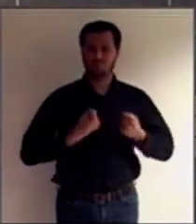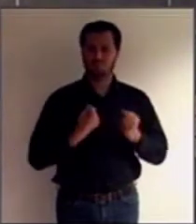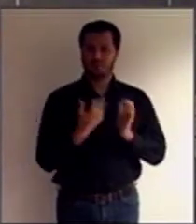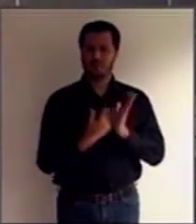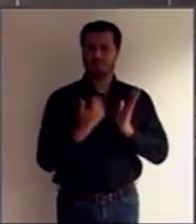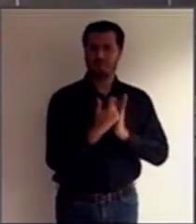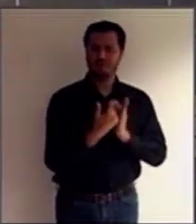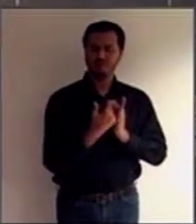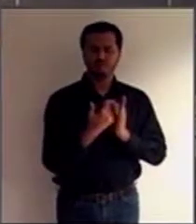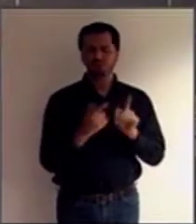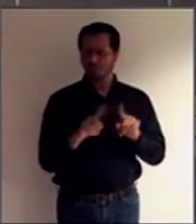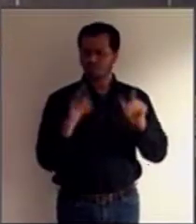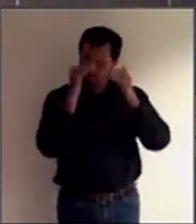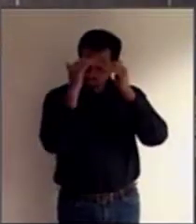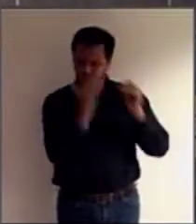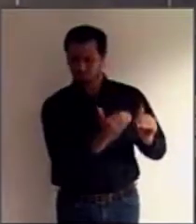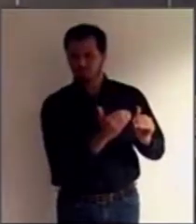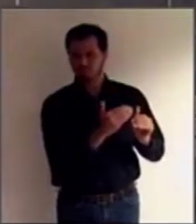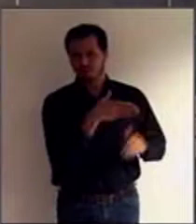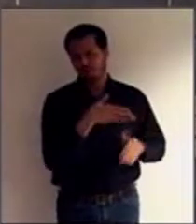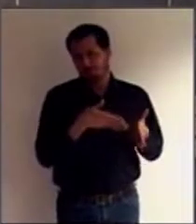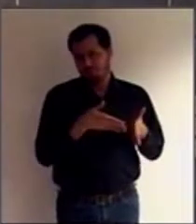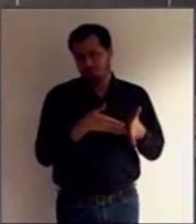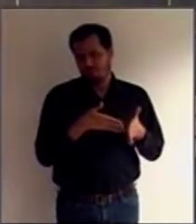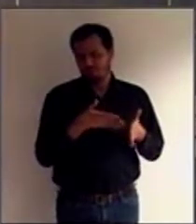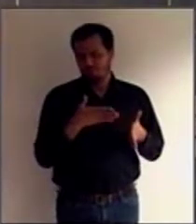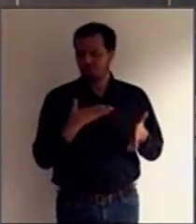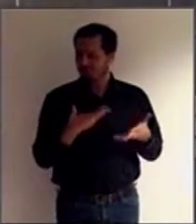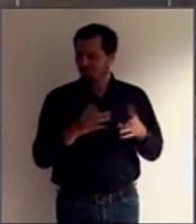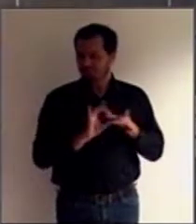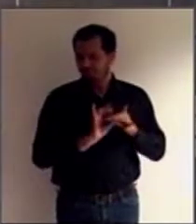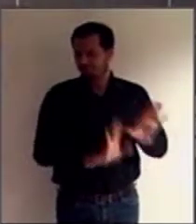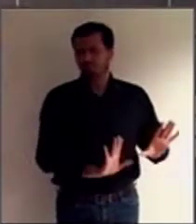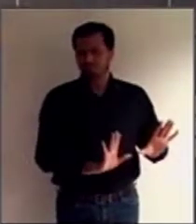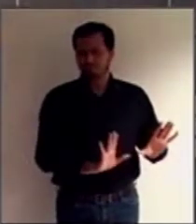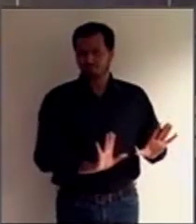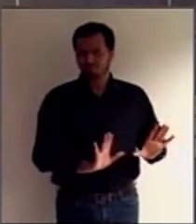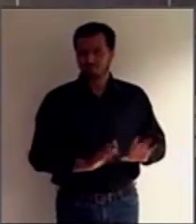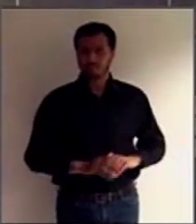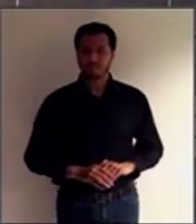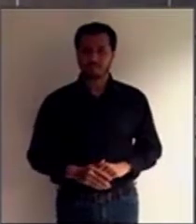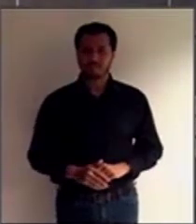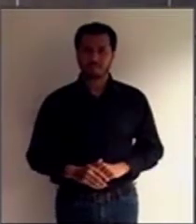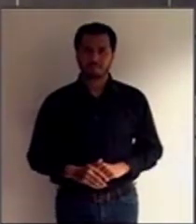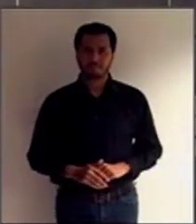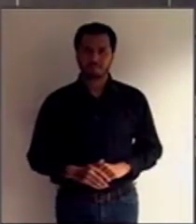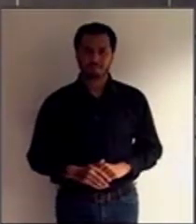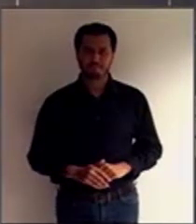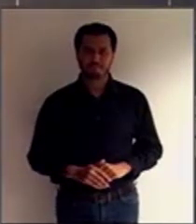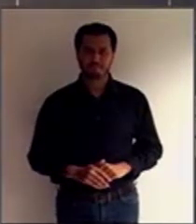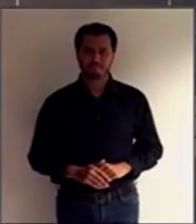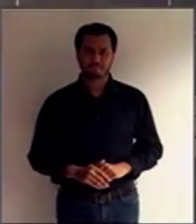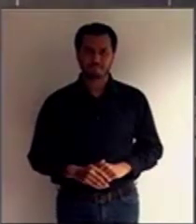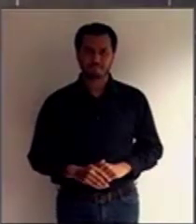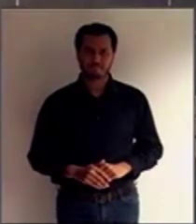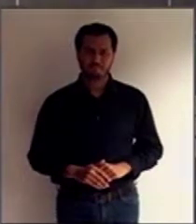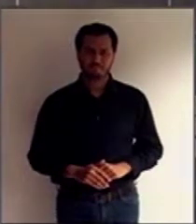respeitada às suas limitações. A grande mudança que foi trazida